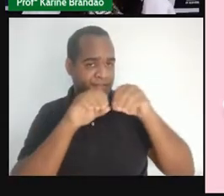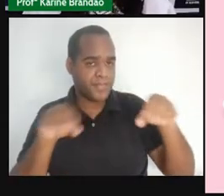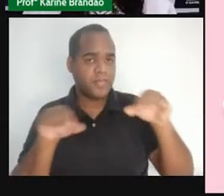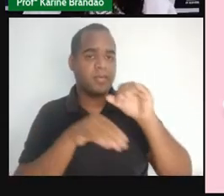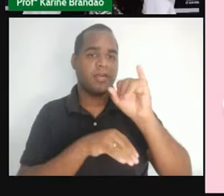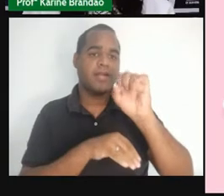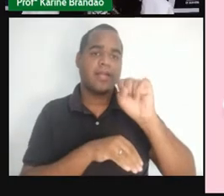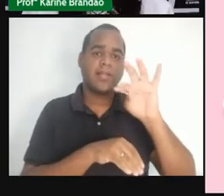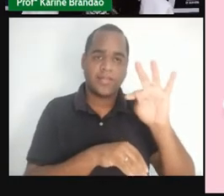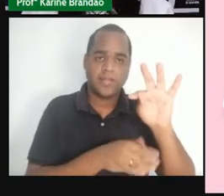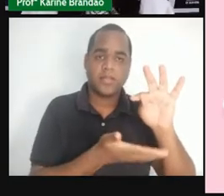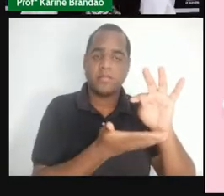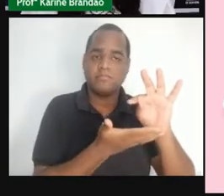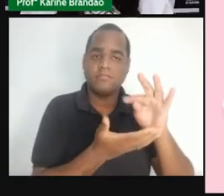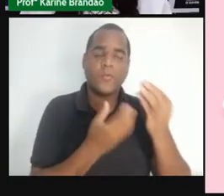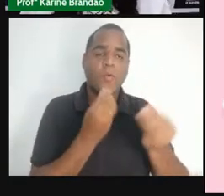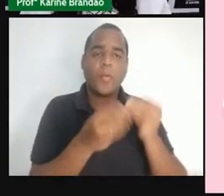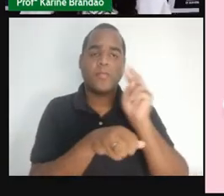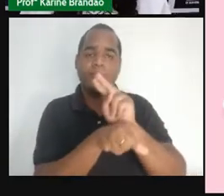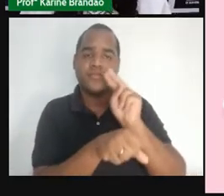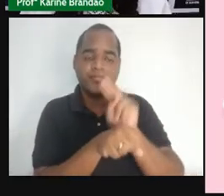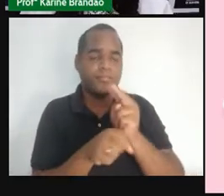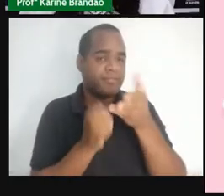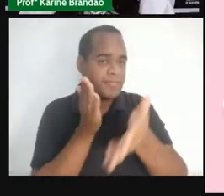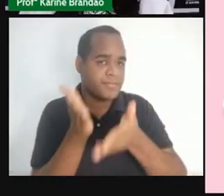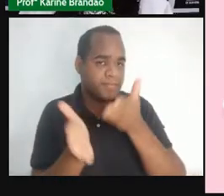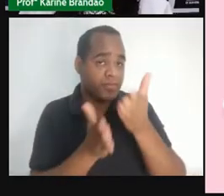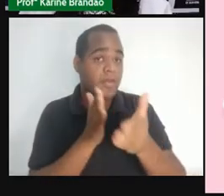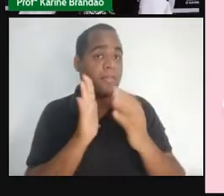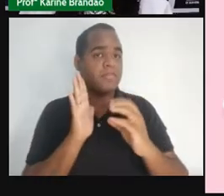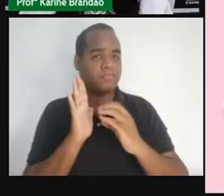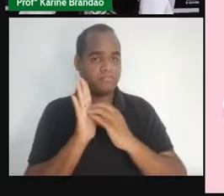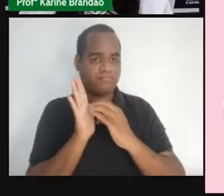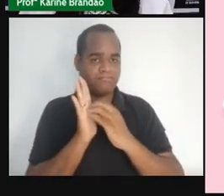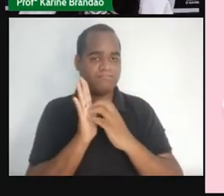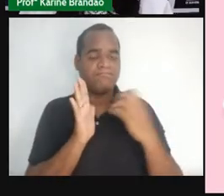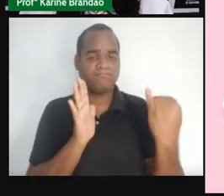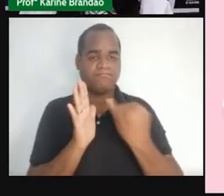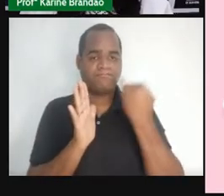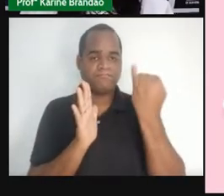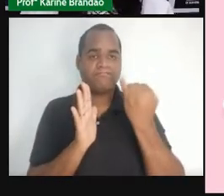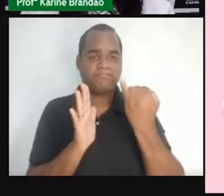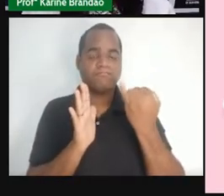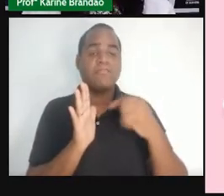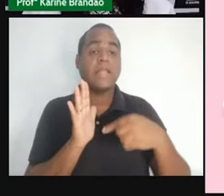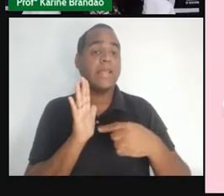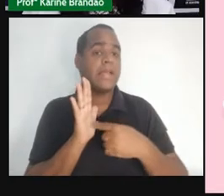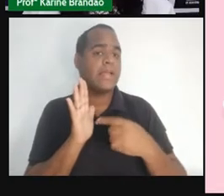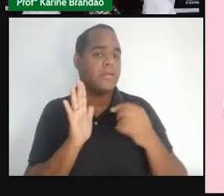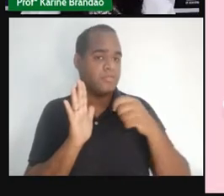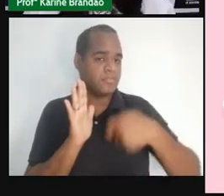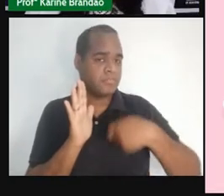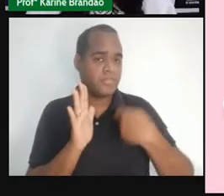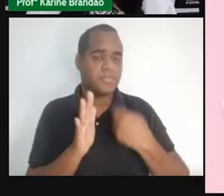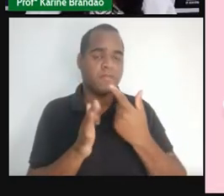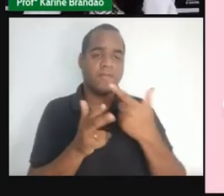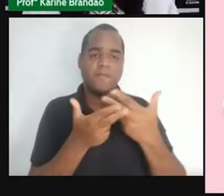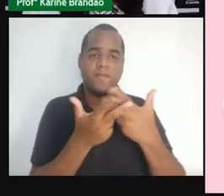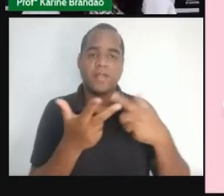de algumas ISTs, com ênfase na AIDS, e discutir estratégias e métodos de prevenção.